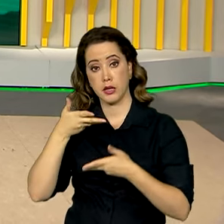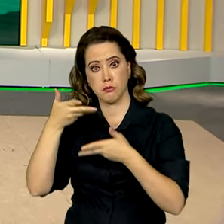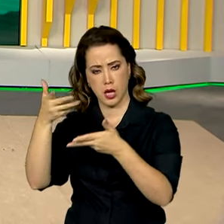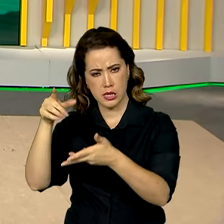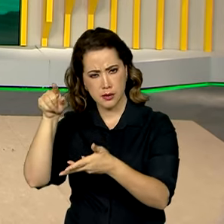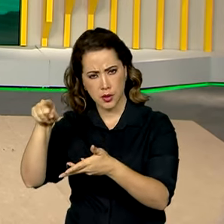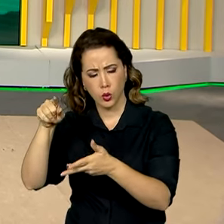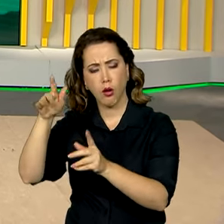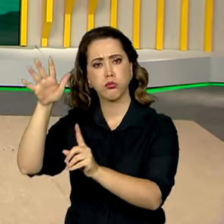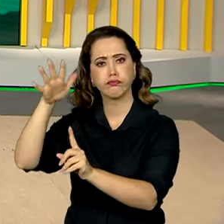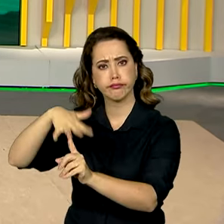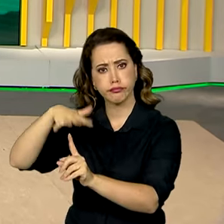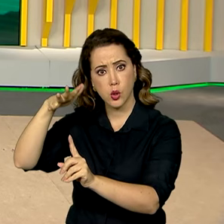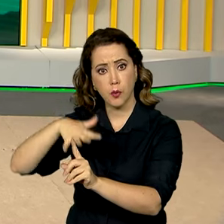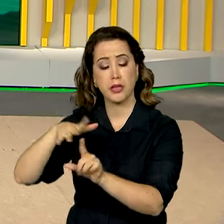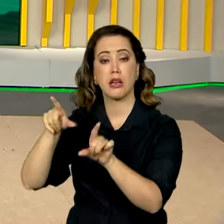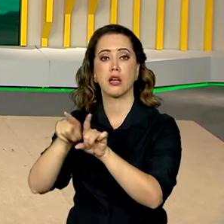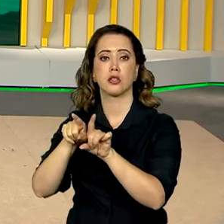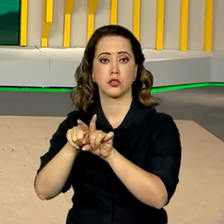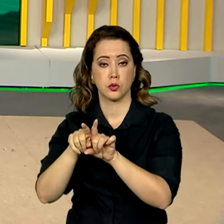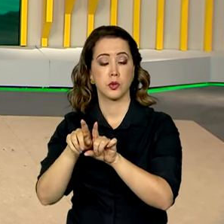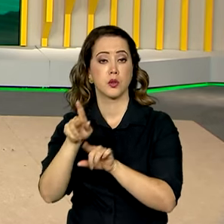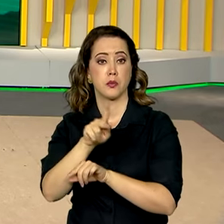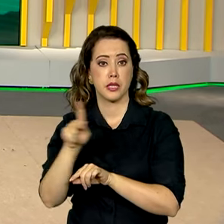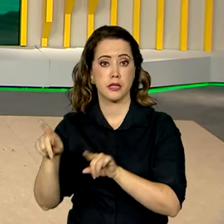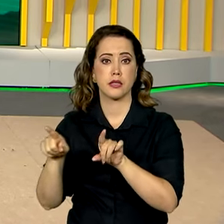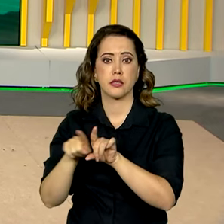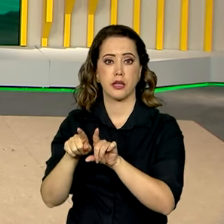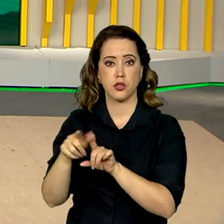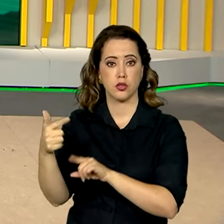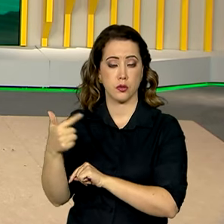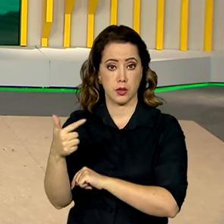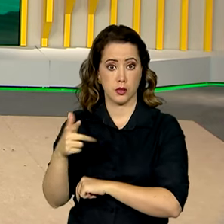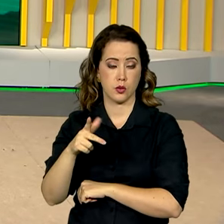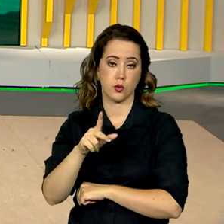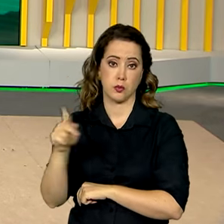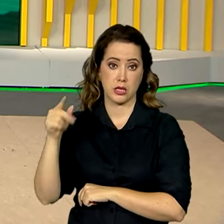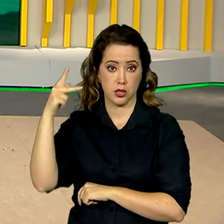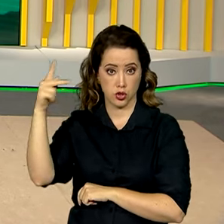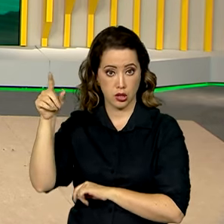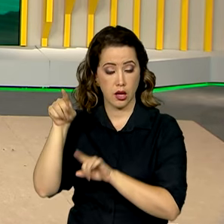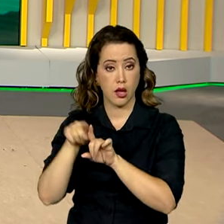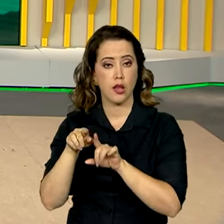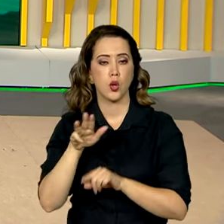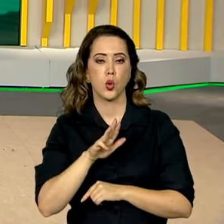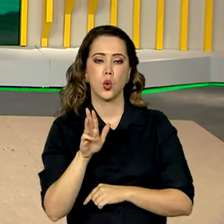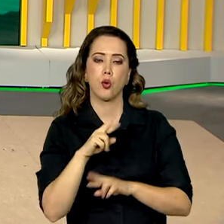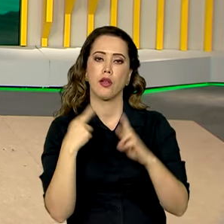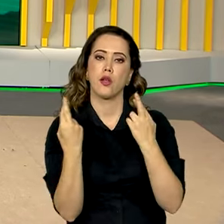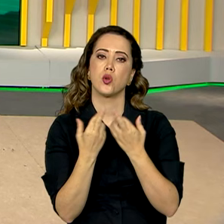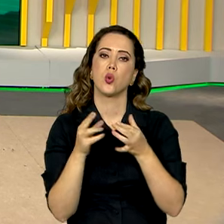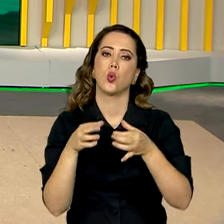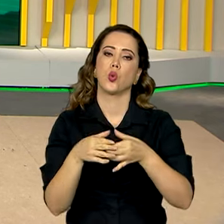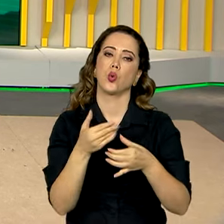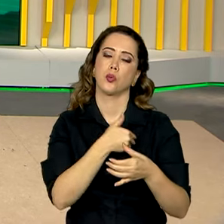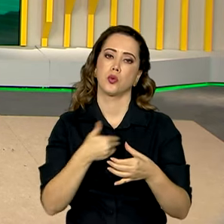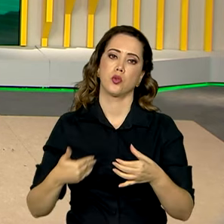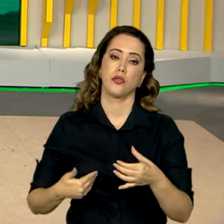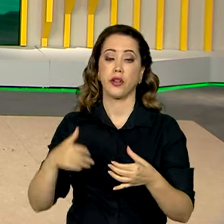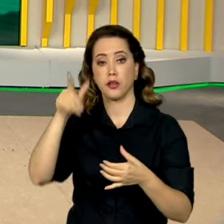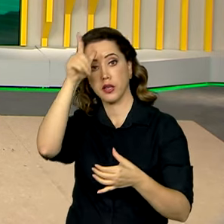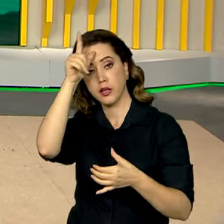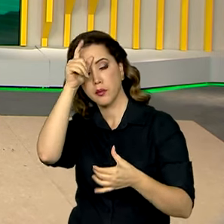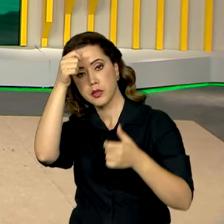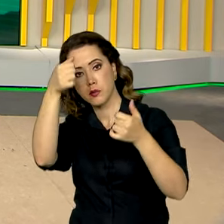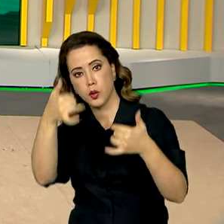honras pelo presidente e pelo chanceler alemães, Lula teve reuniões políticas com membros do governo e discursou